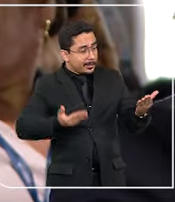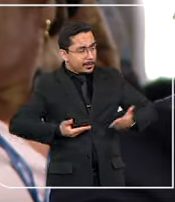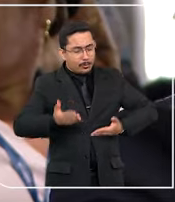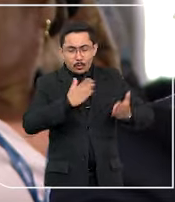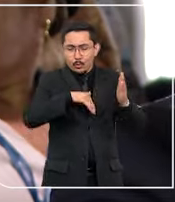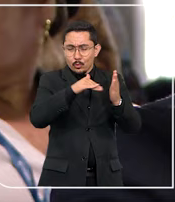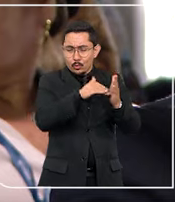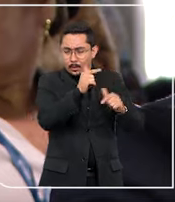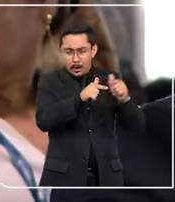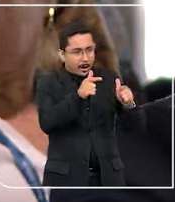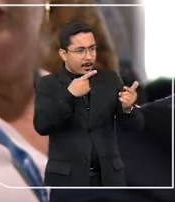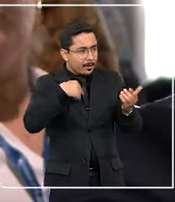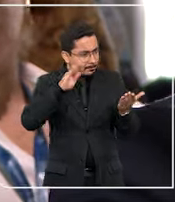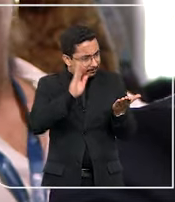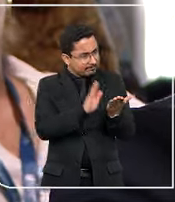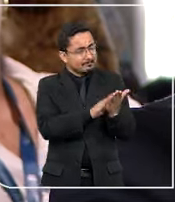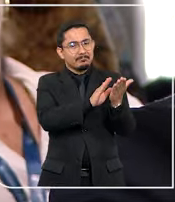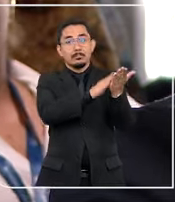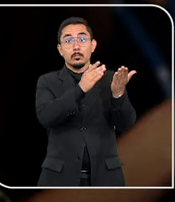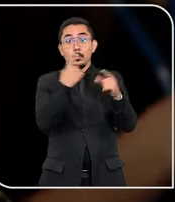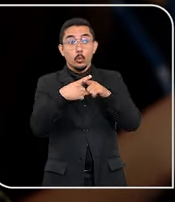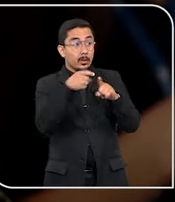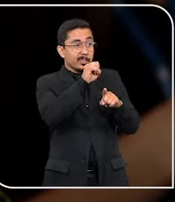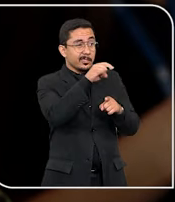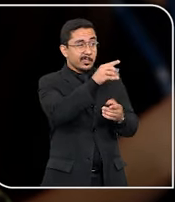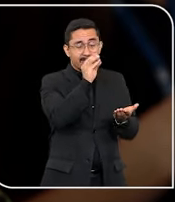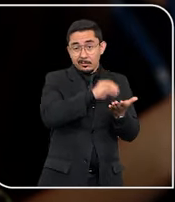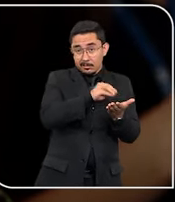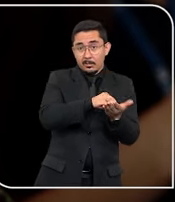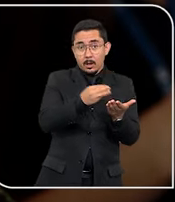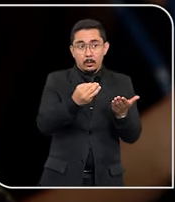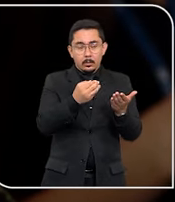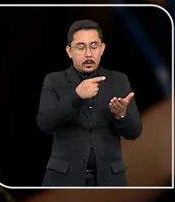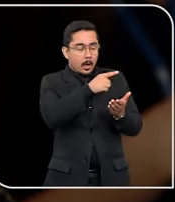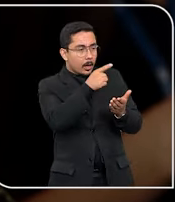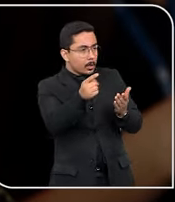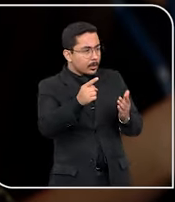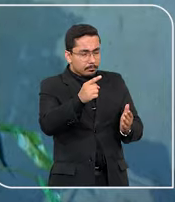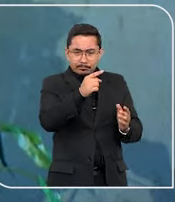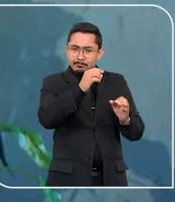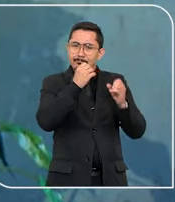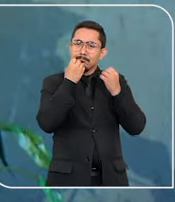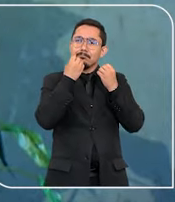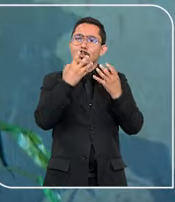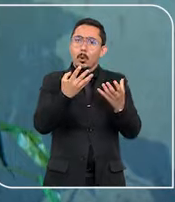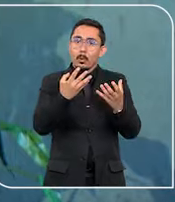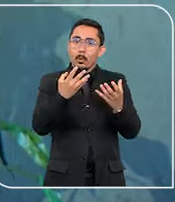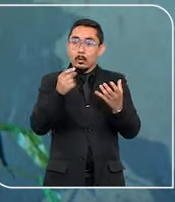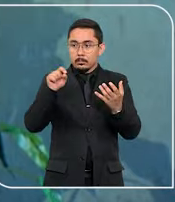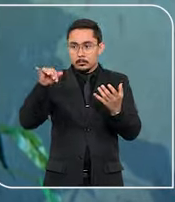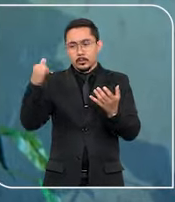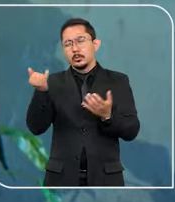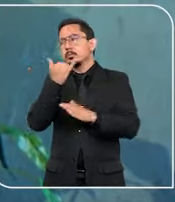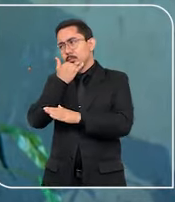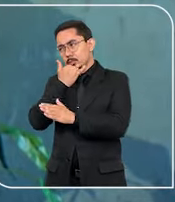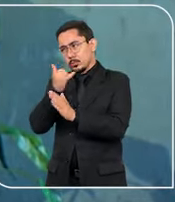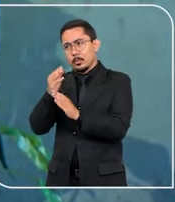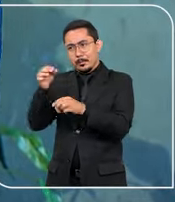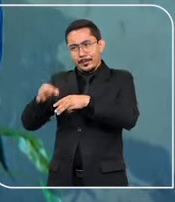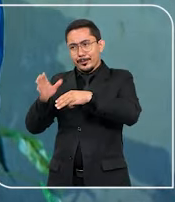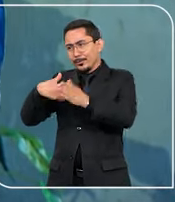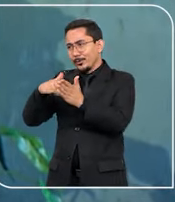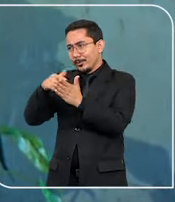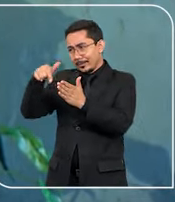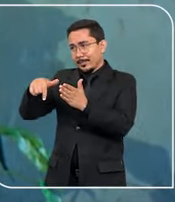servidores. Porque sem essas servidoras e servidores de primeira qualidade, o STJ, desculpe os ministros,